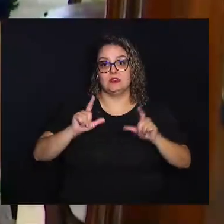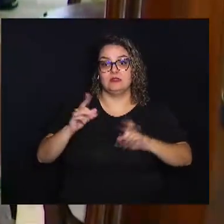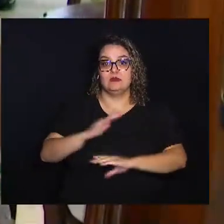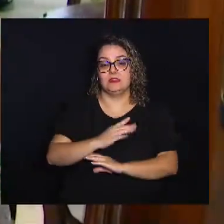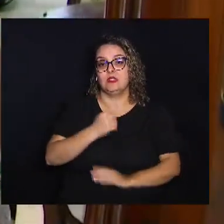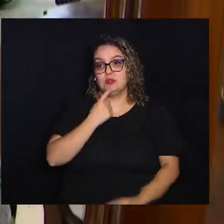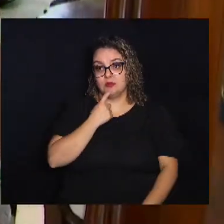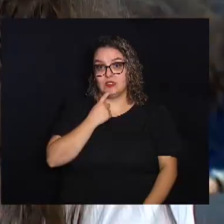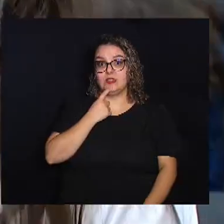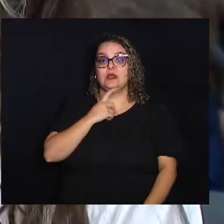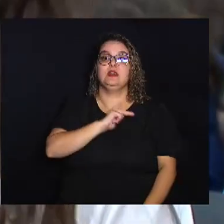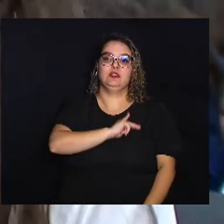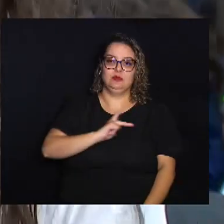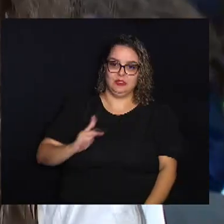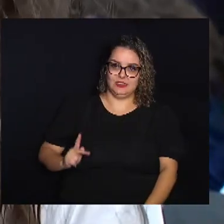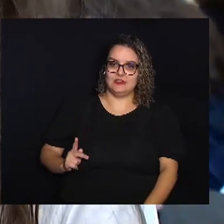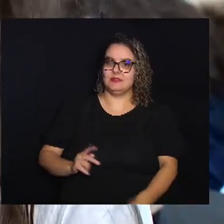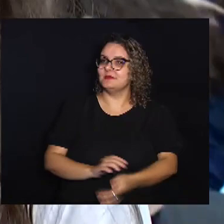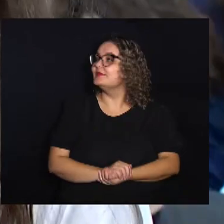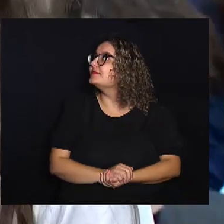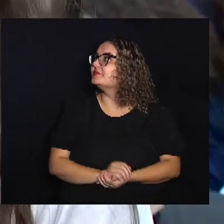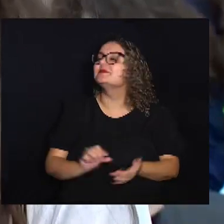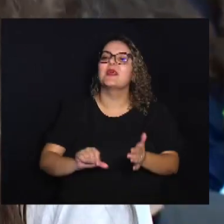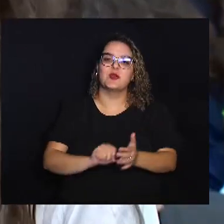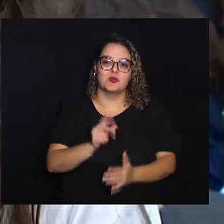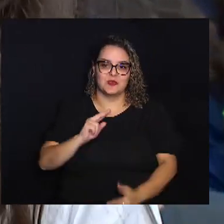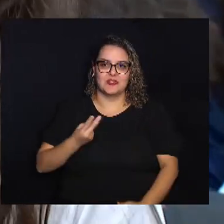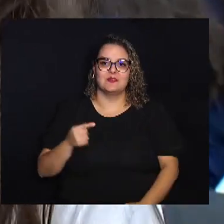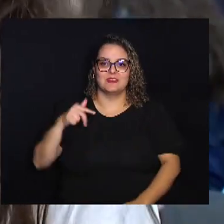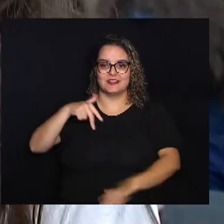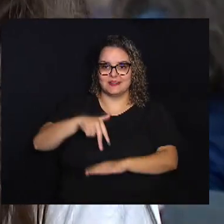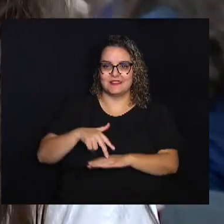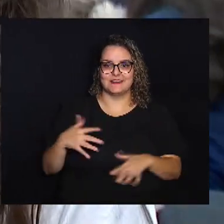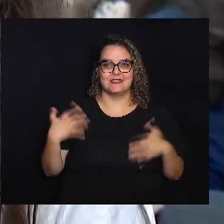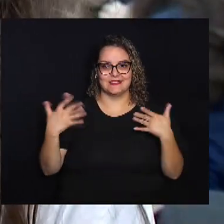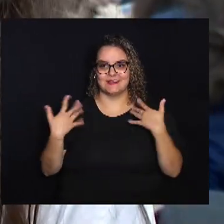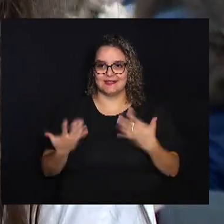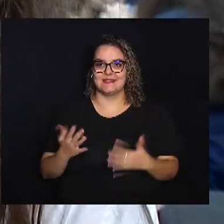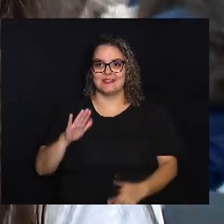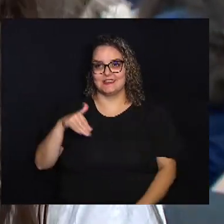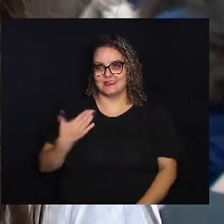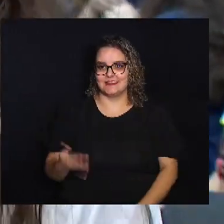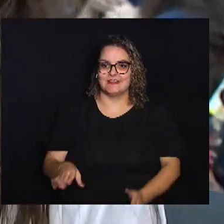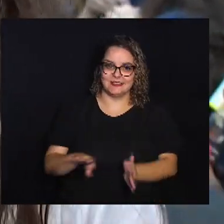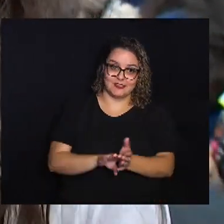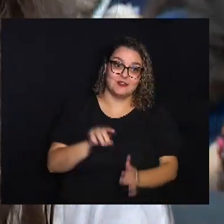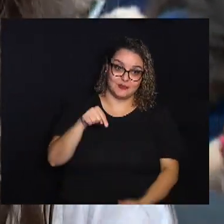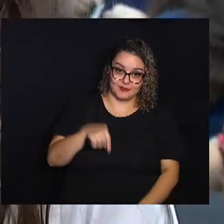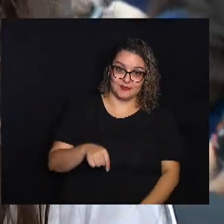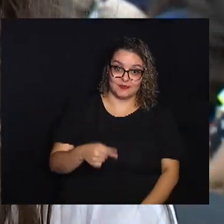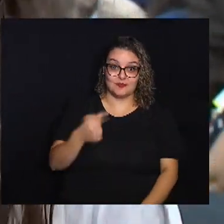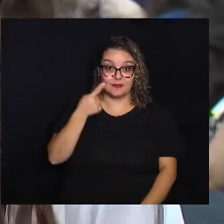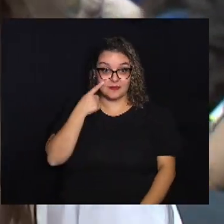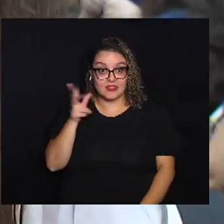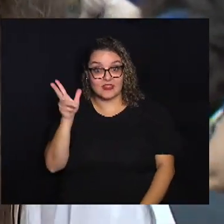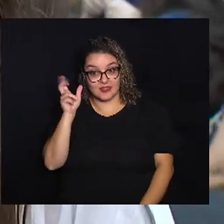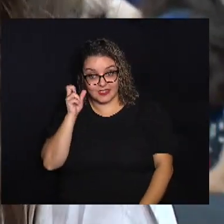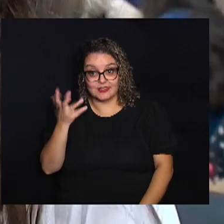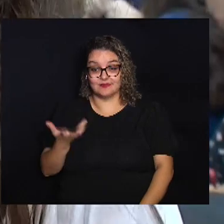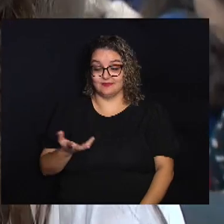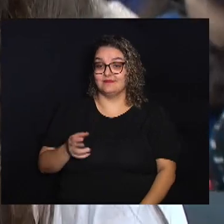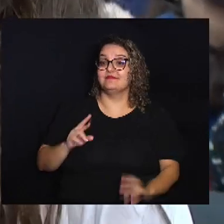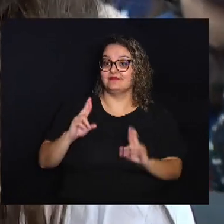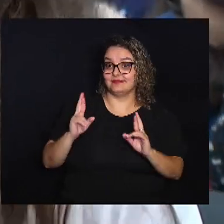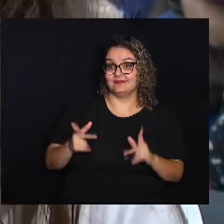E presidência É a primeira vez Que eu venho aqui Eu estou muito animada Desde que a gente Veio aqui Porque ver Ou ouvir É muito